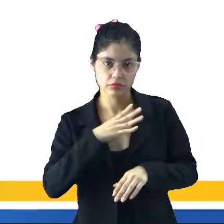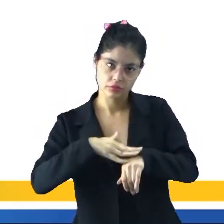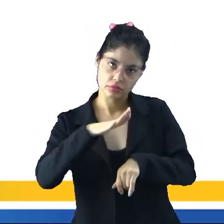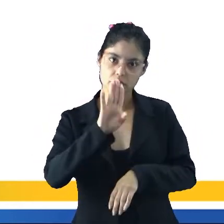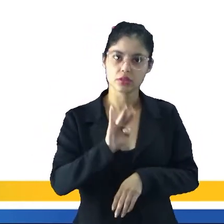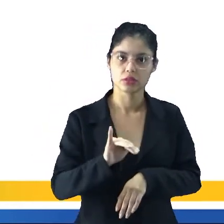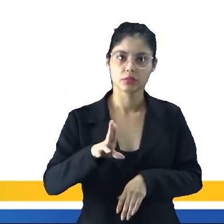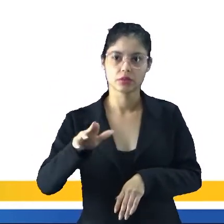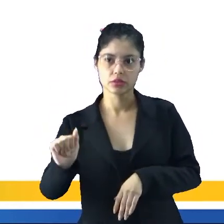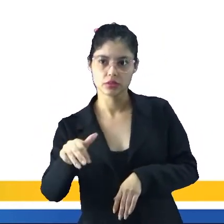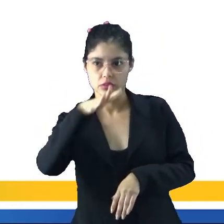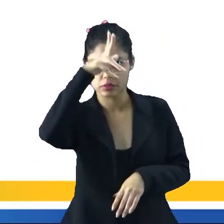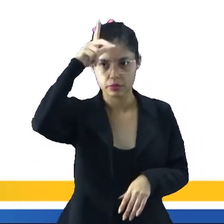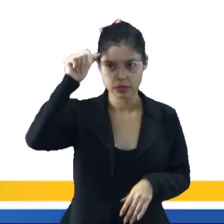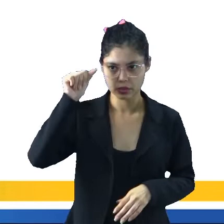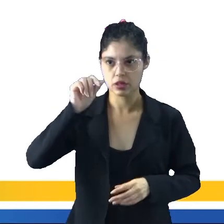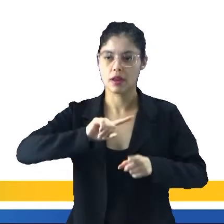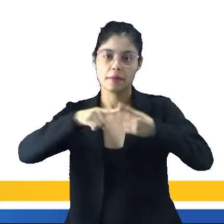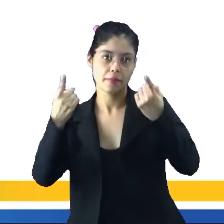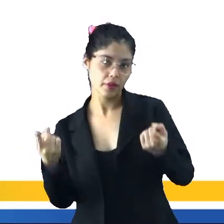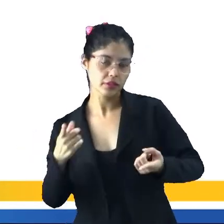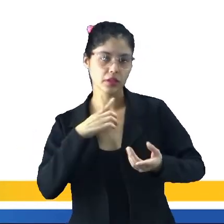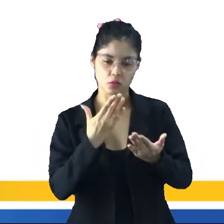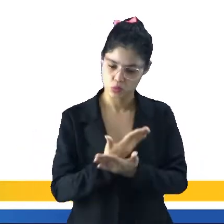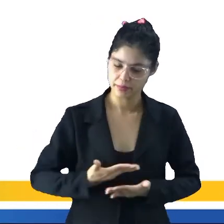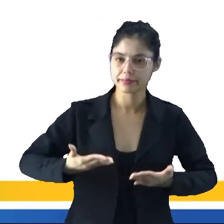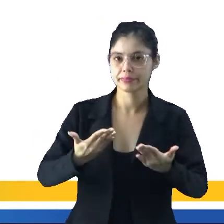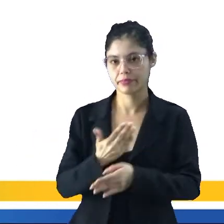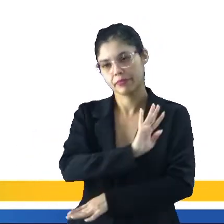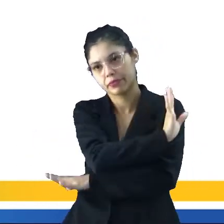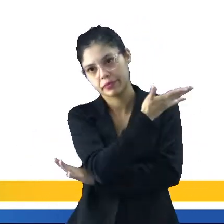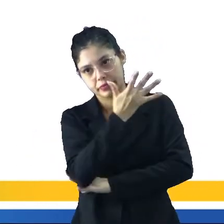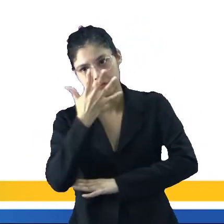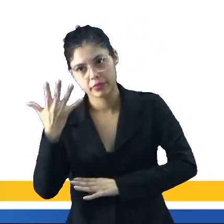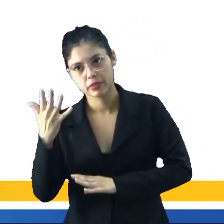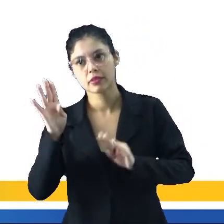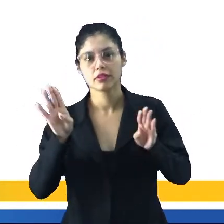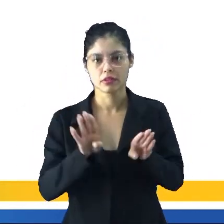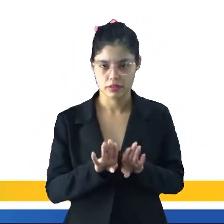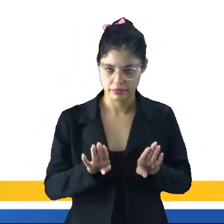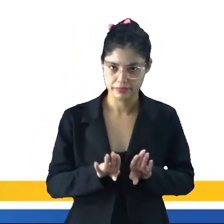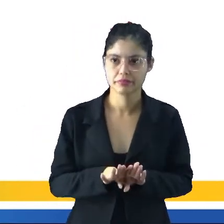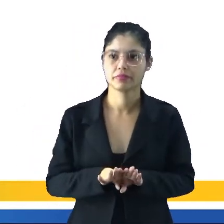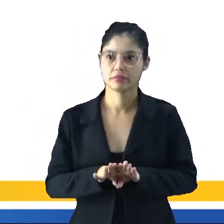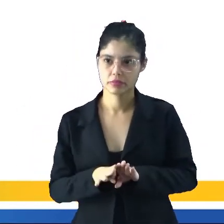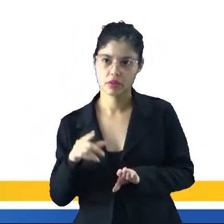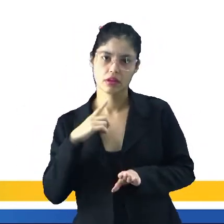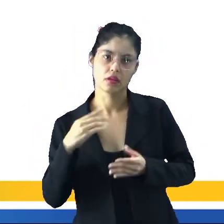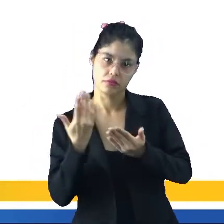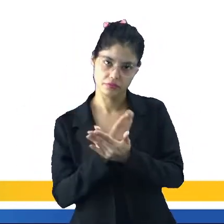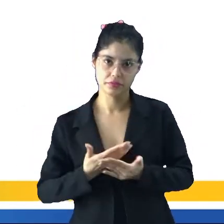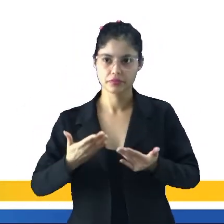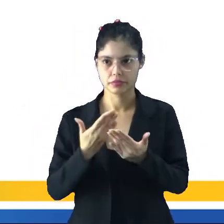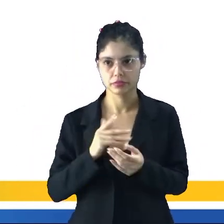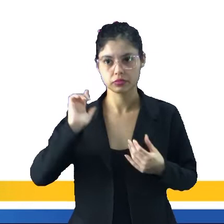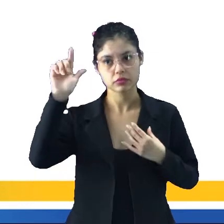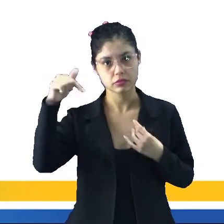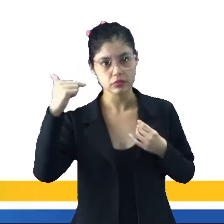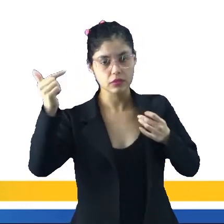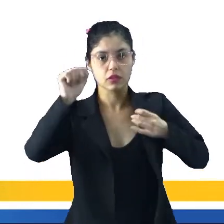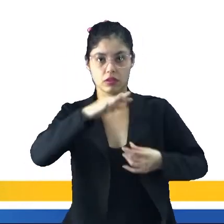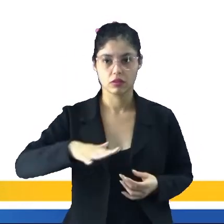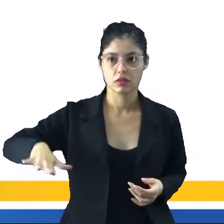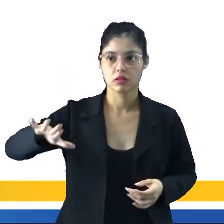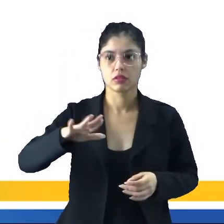gente tem o bioma do Amazonas mais conservado, né, a floresta amazônica, de uma certa forma, é mais bem conservada do que as outras